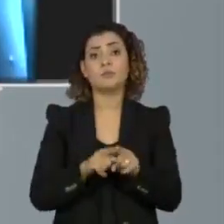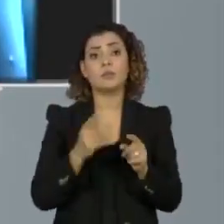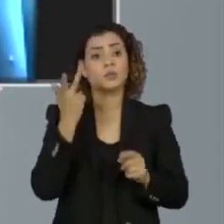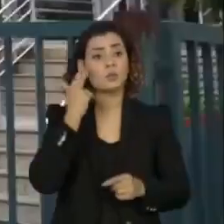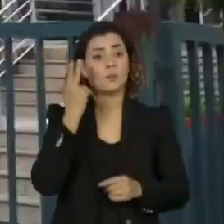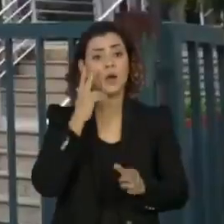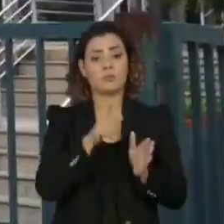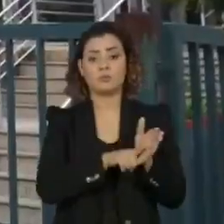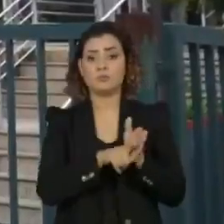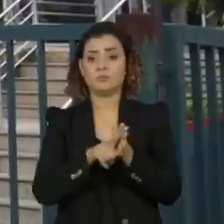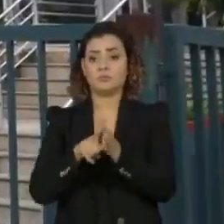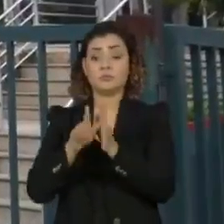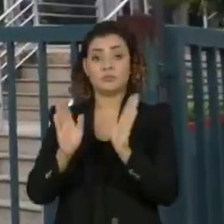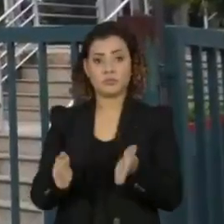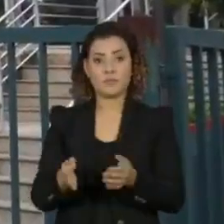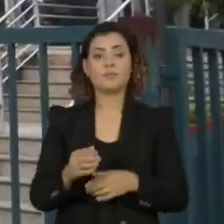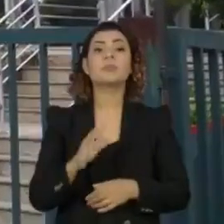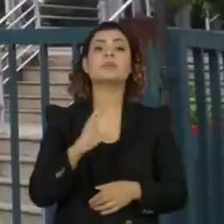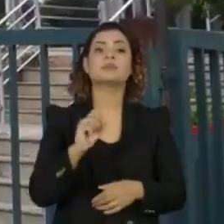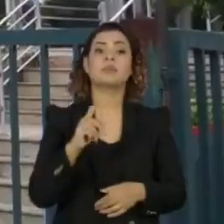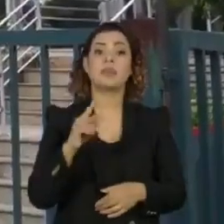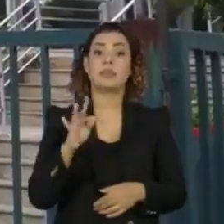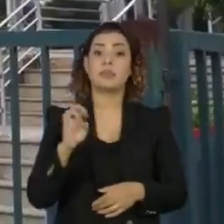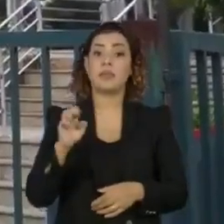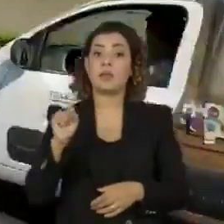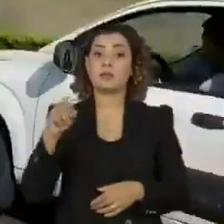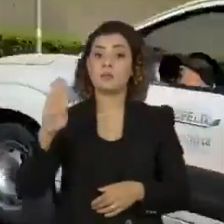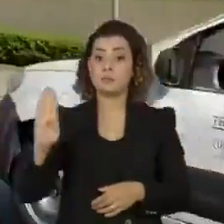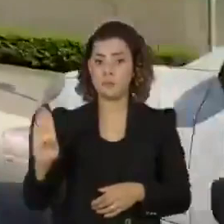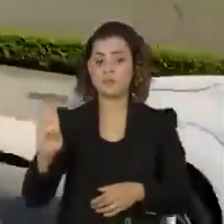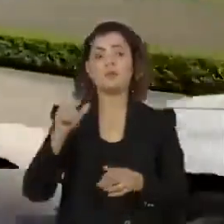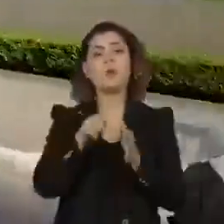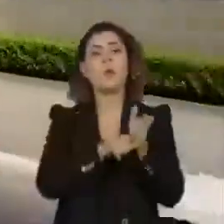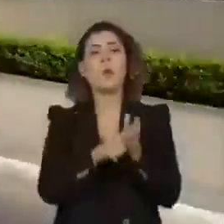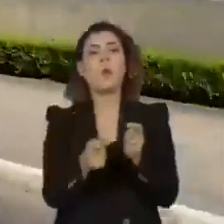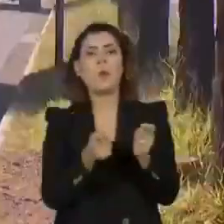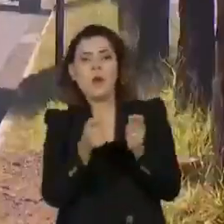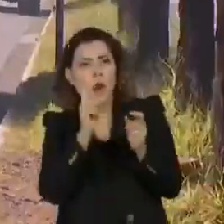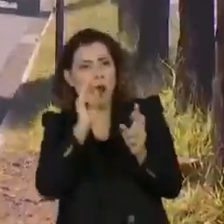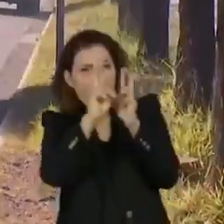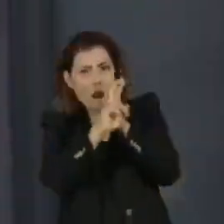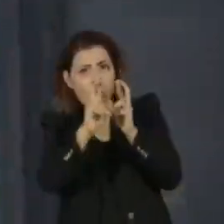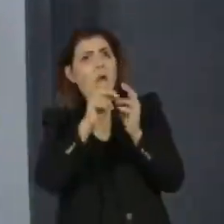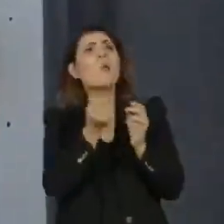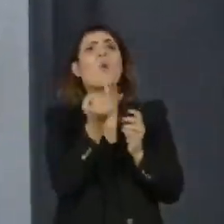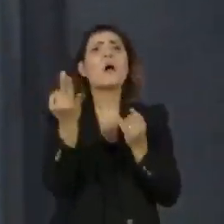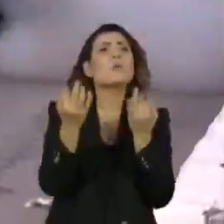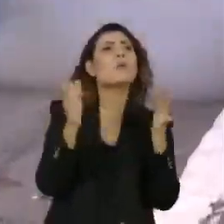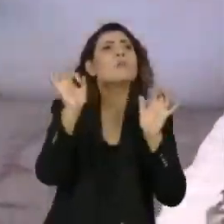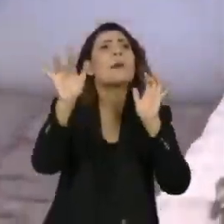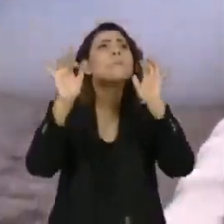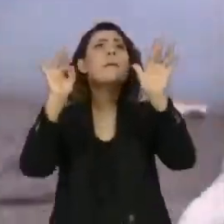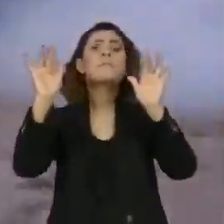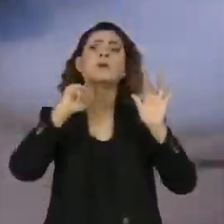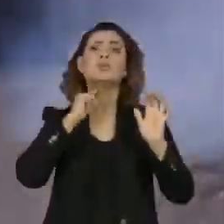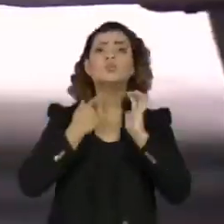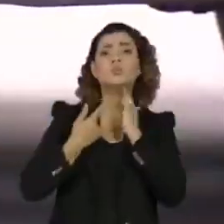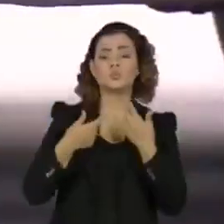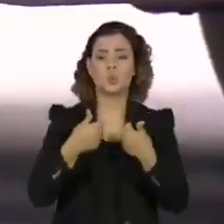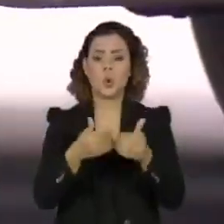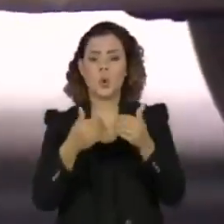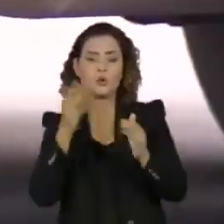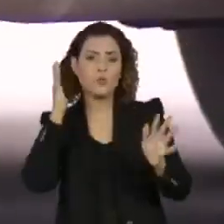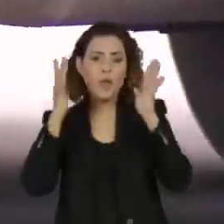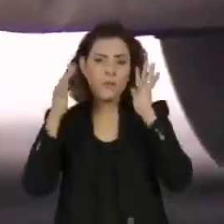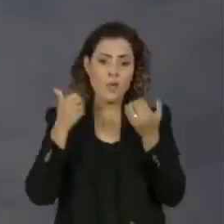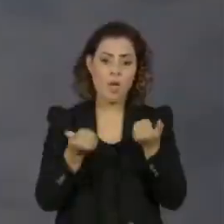normais. A CETESB monitora a concentração de poluentes emitidos por carros, ônibus e caminhões em São Paulo